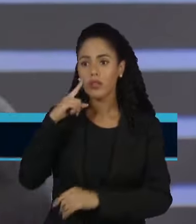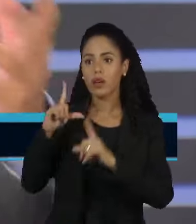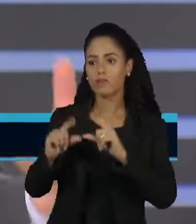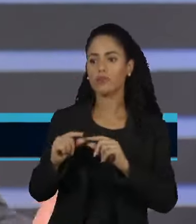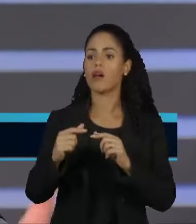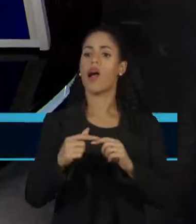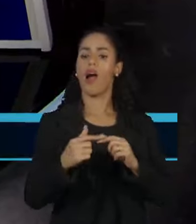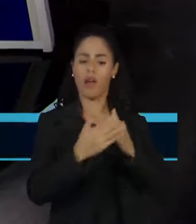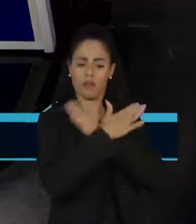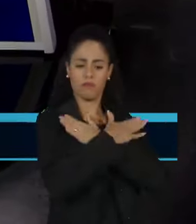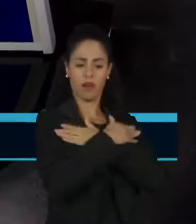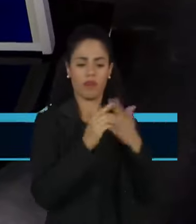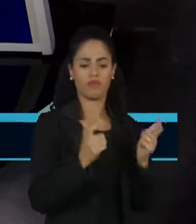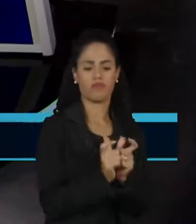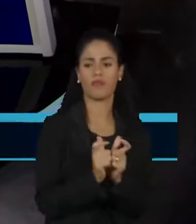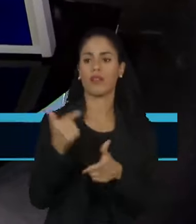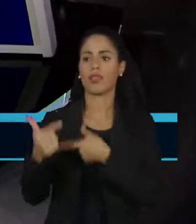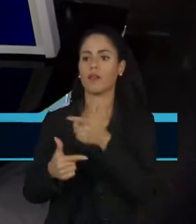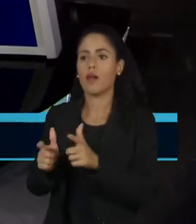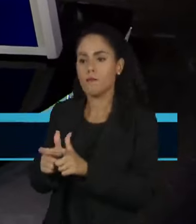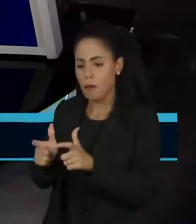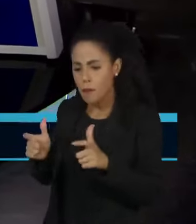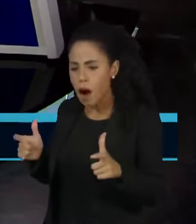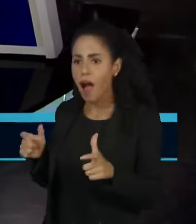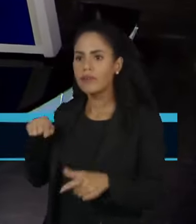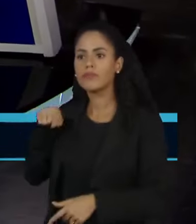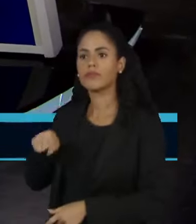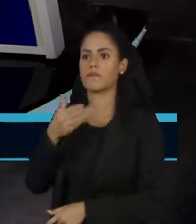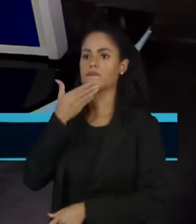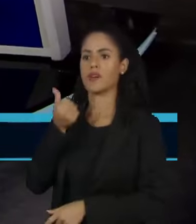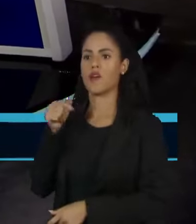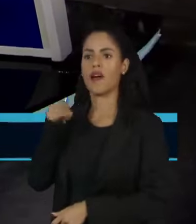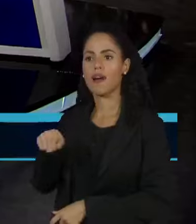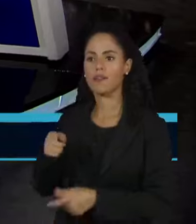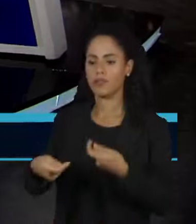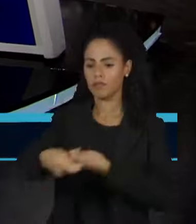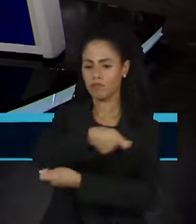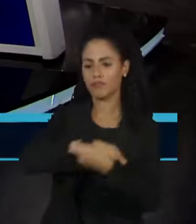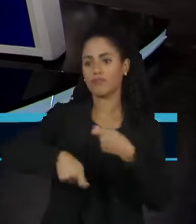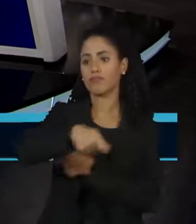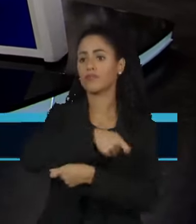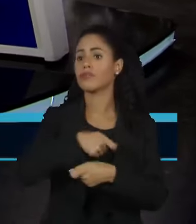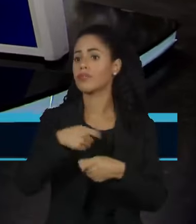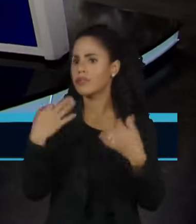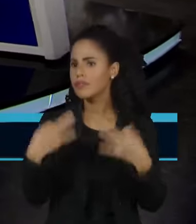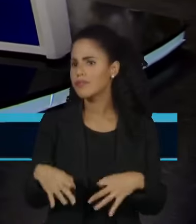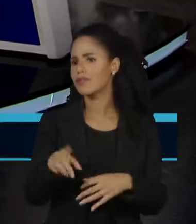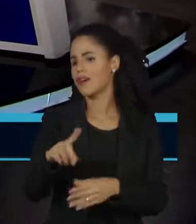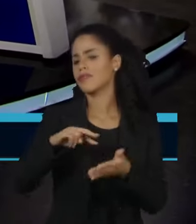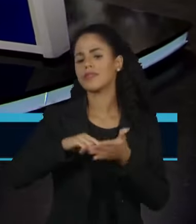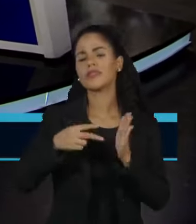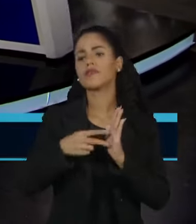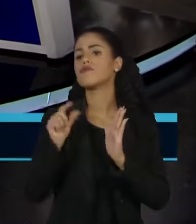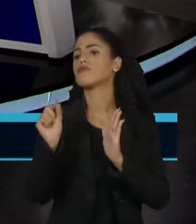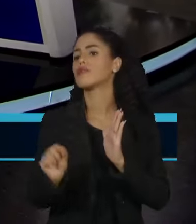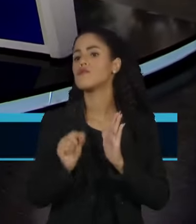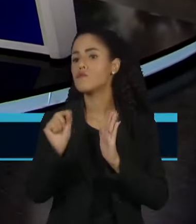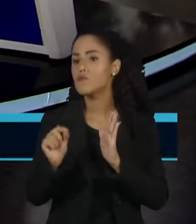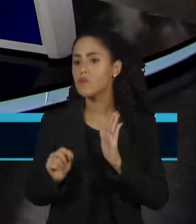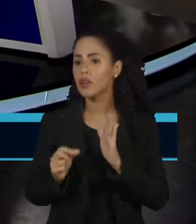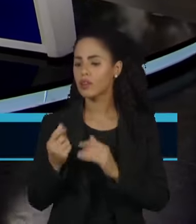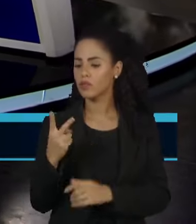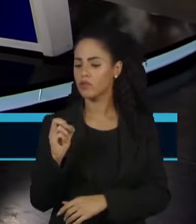desemprego, você diminui uma série de... você melhora uma série de indicadores econômicos e, politicamente, isso significa que, para as eleições de